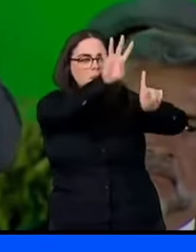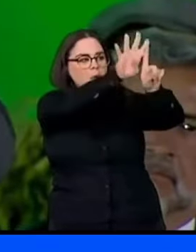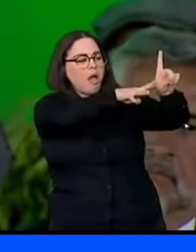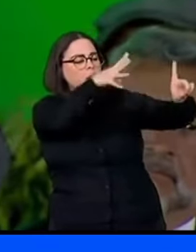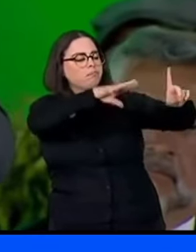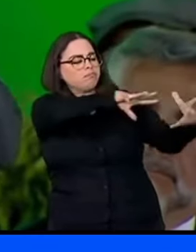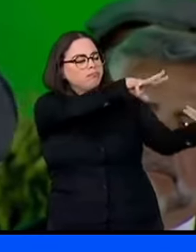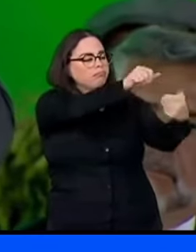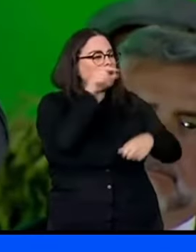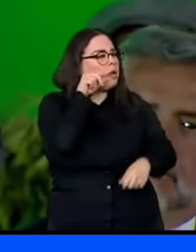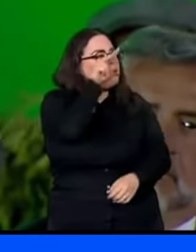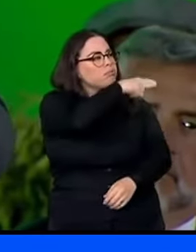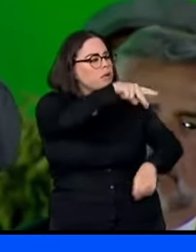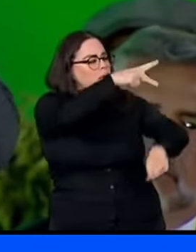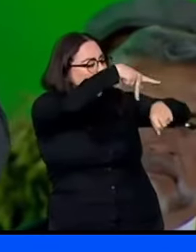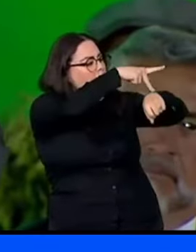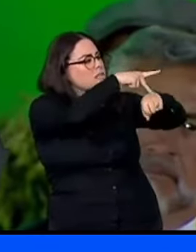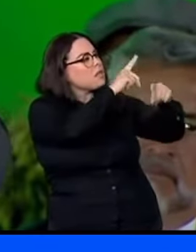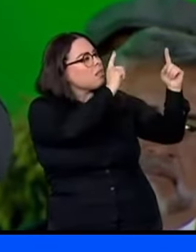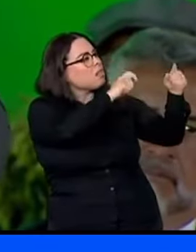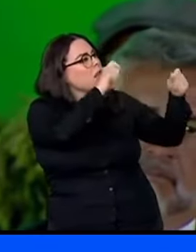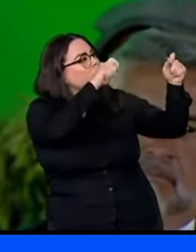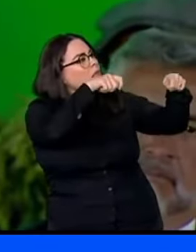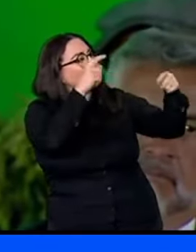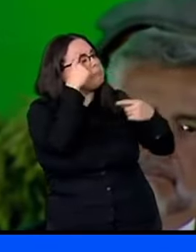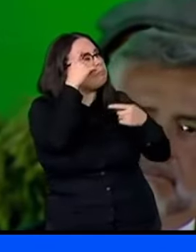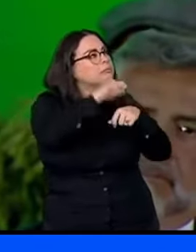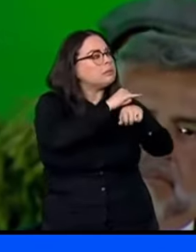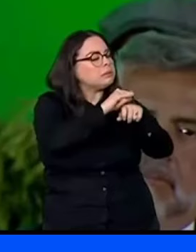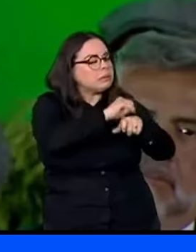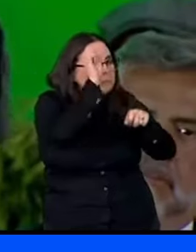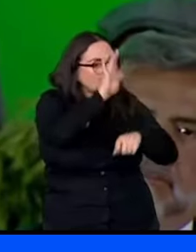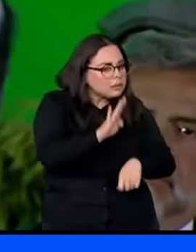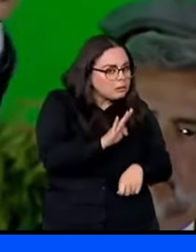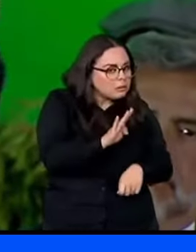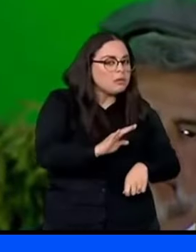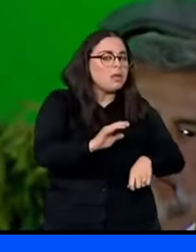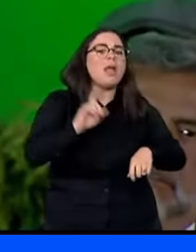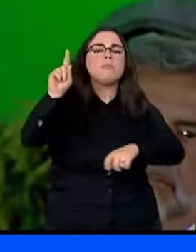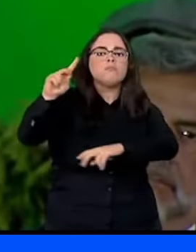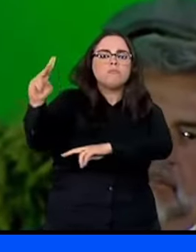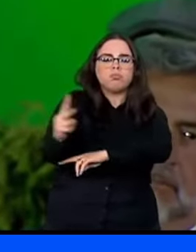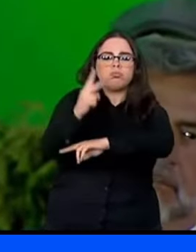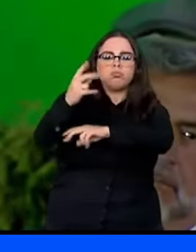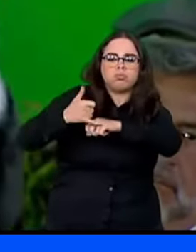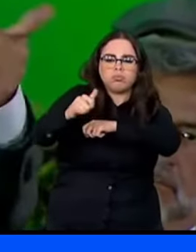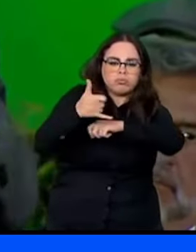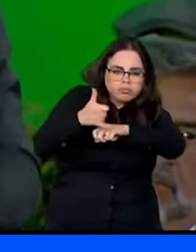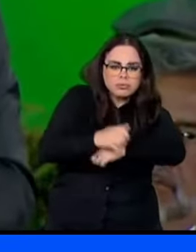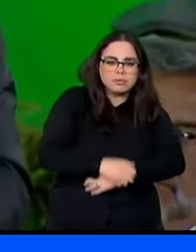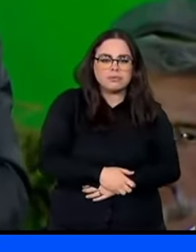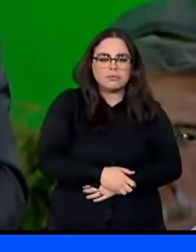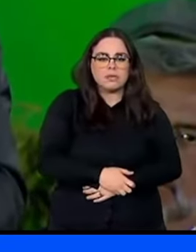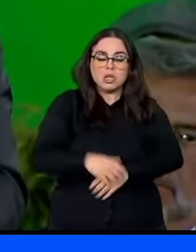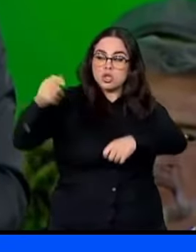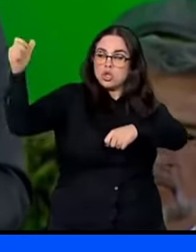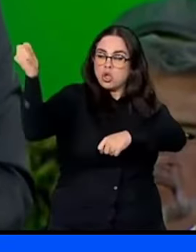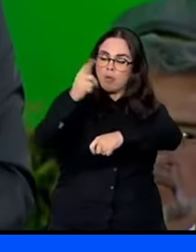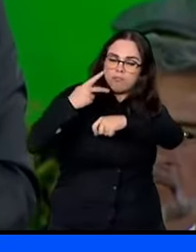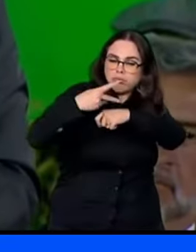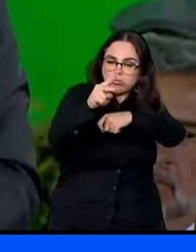é o país do mundo Que pode competir com o Brasil? Energia eólica Energia solar